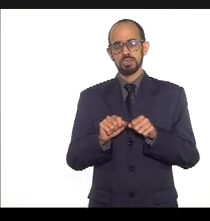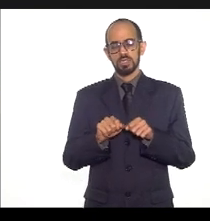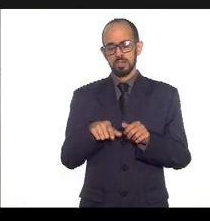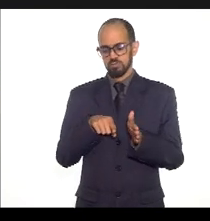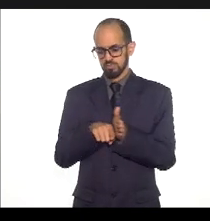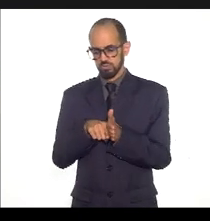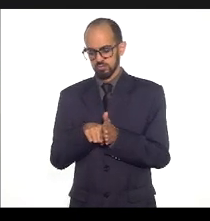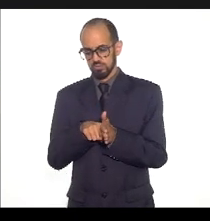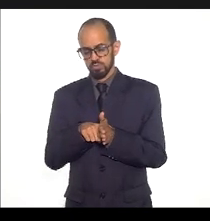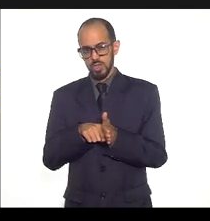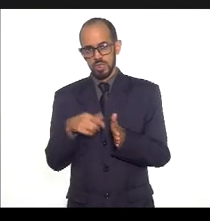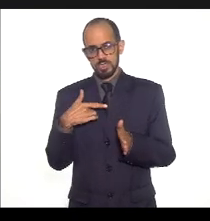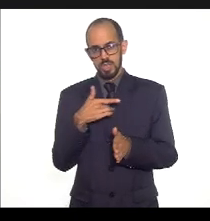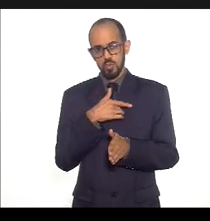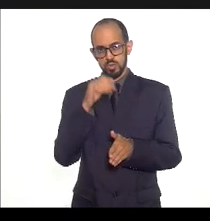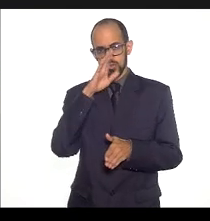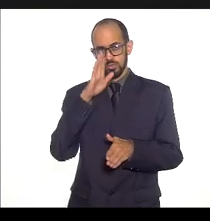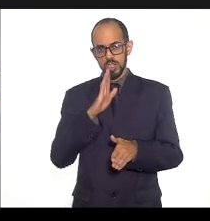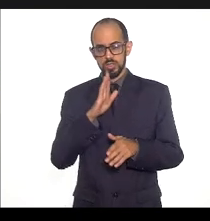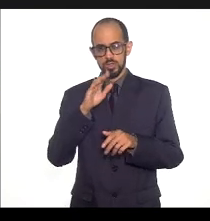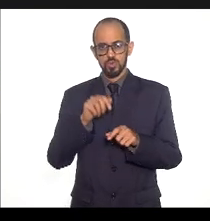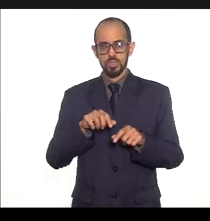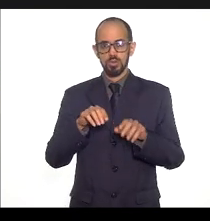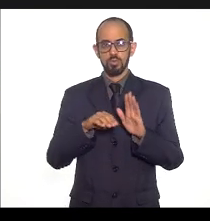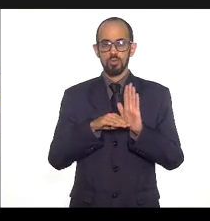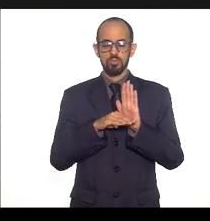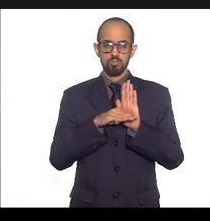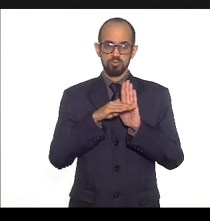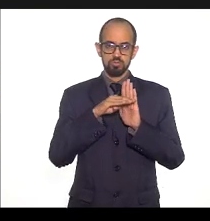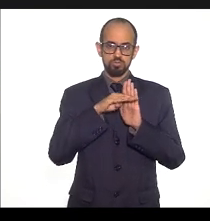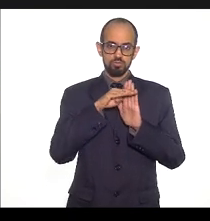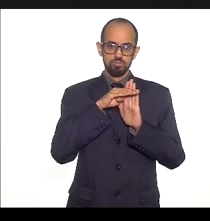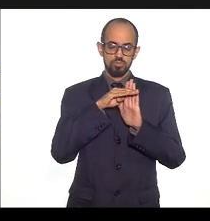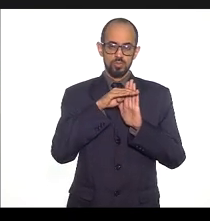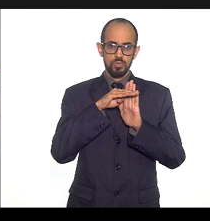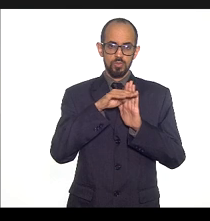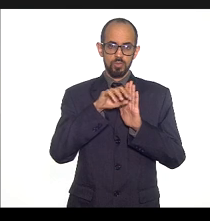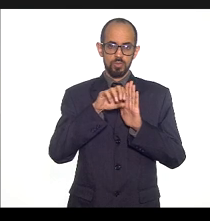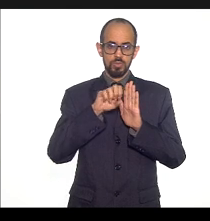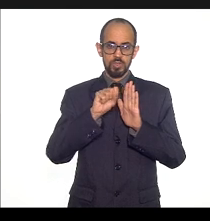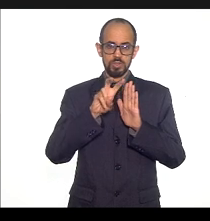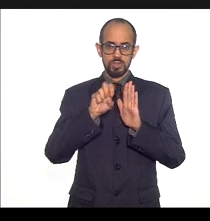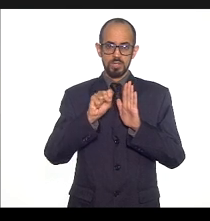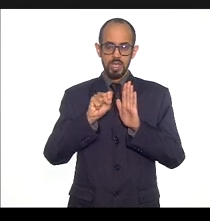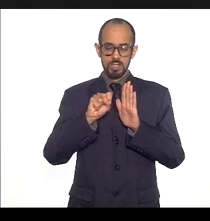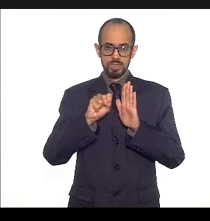da saúde no Brasil e a posição da SESRJ no contexto do SUS já foi concretizada